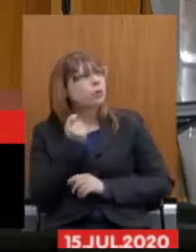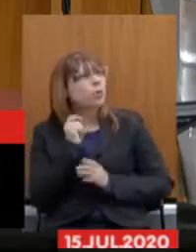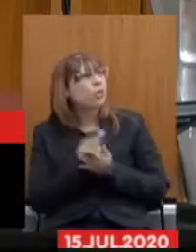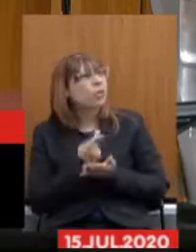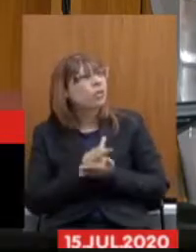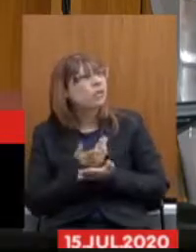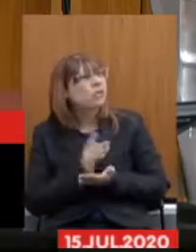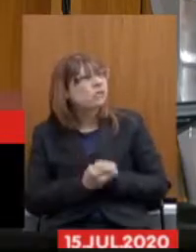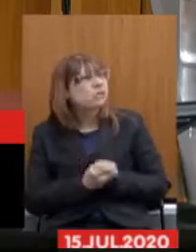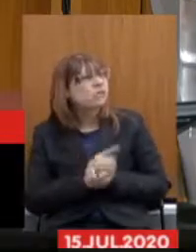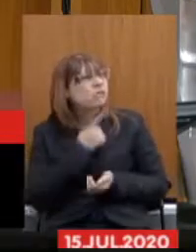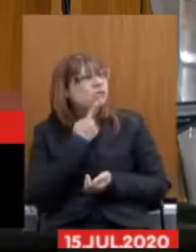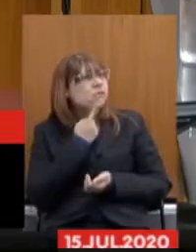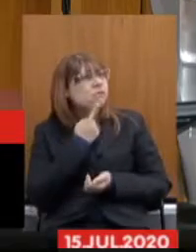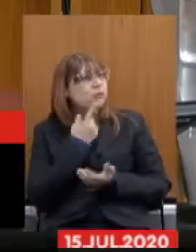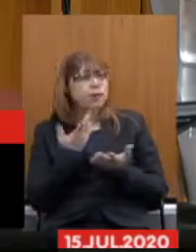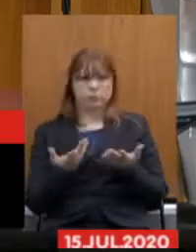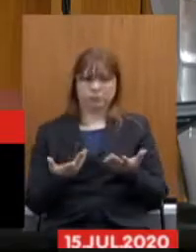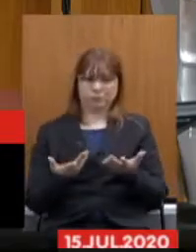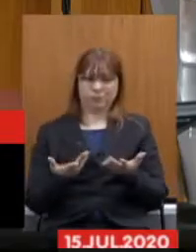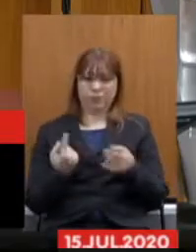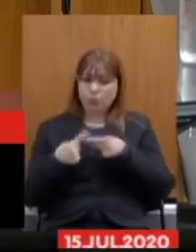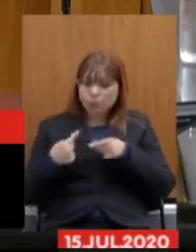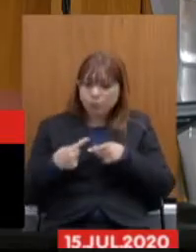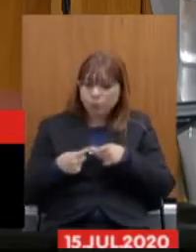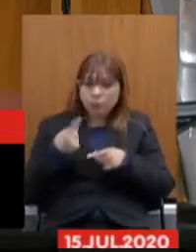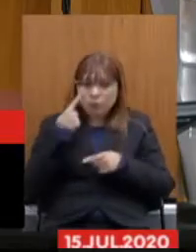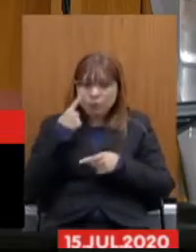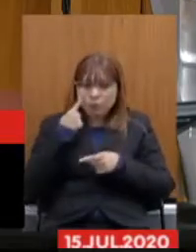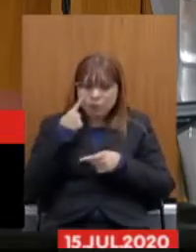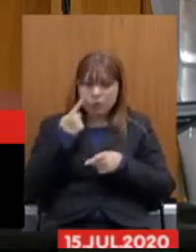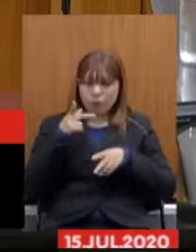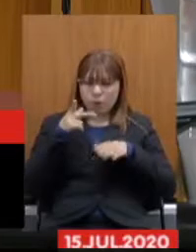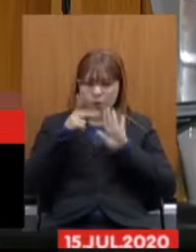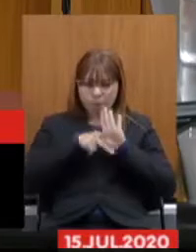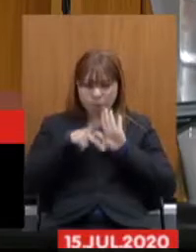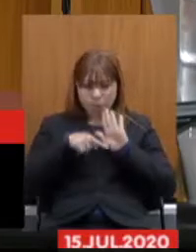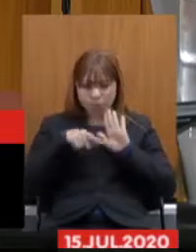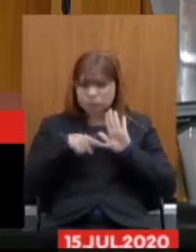votar um projeto dessa magnitude às escuras